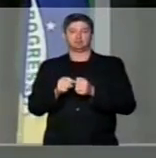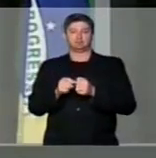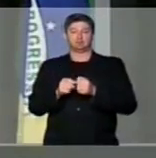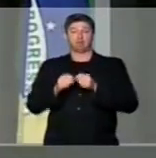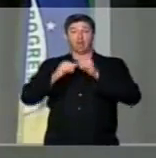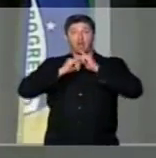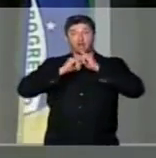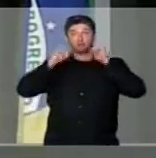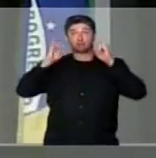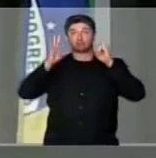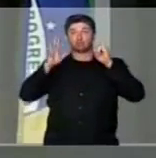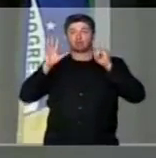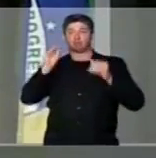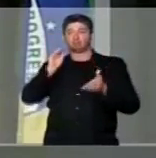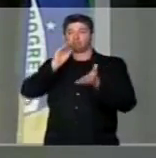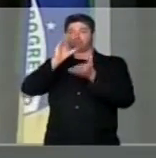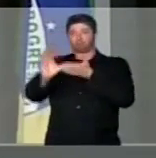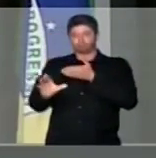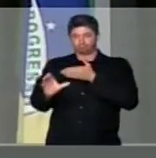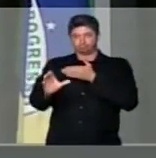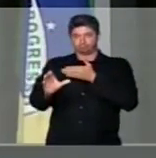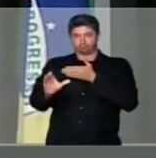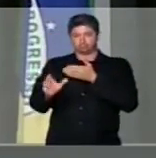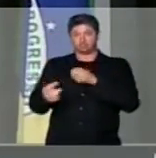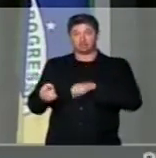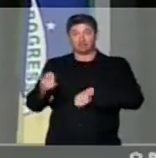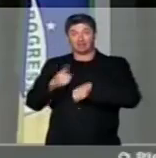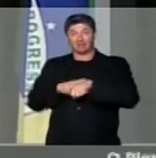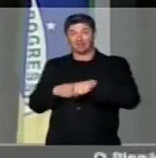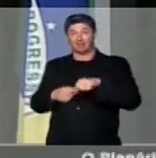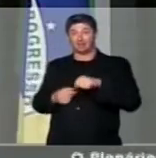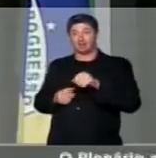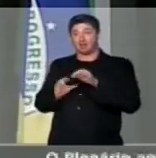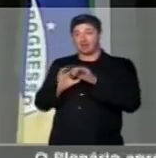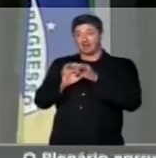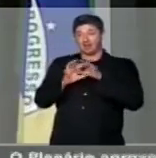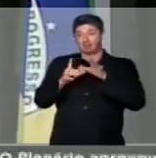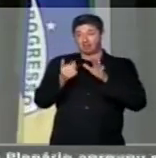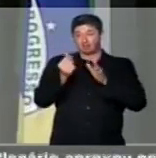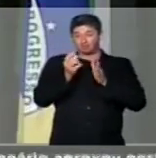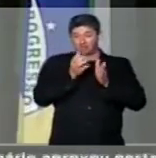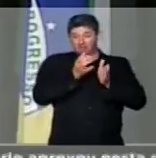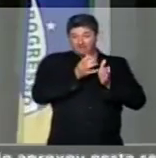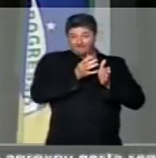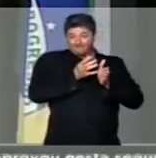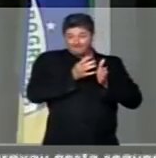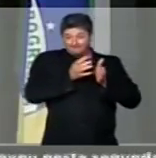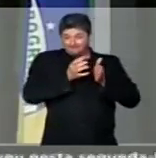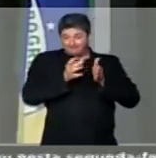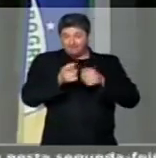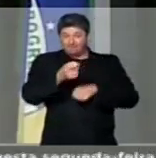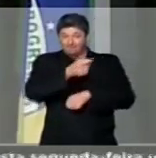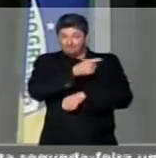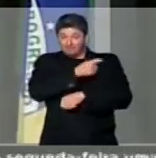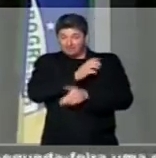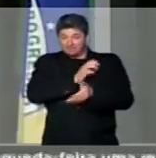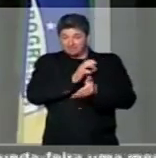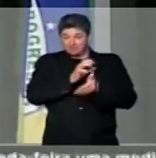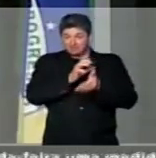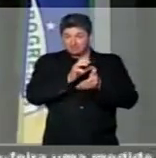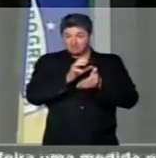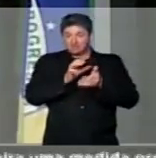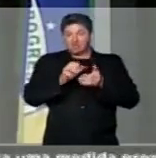anuncia a alocação de recursos, na hora que chega para liberar o recurso para desenvolvimento da vacina, o